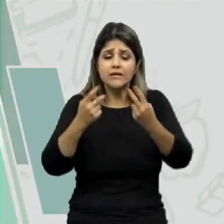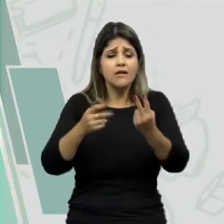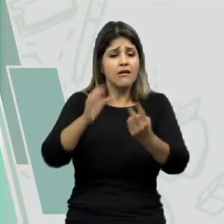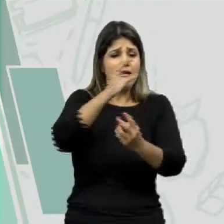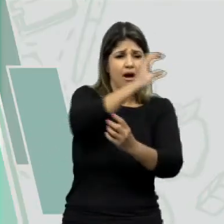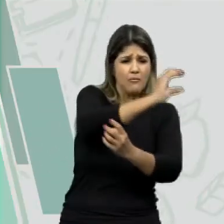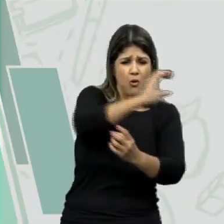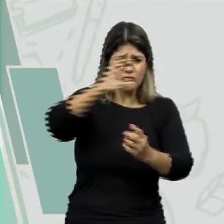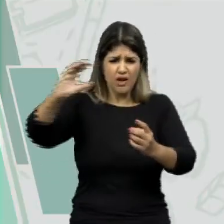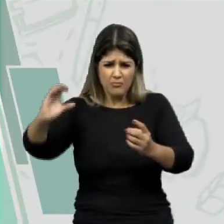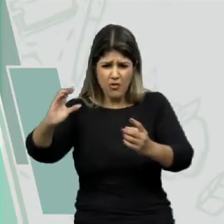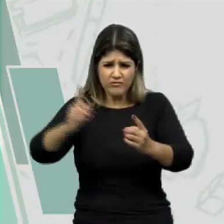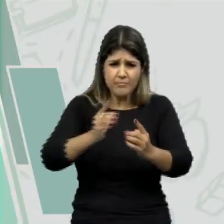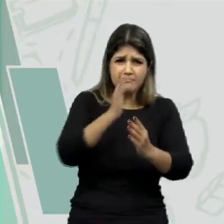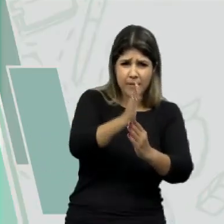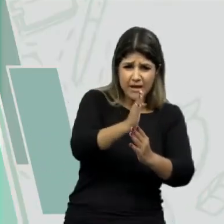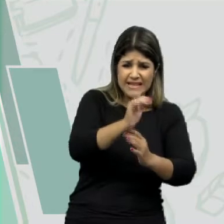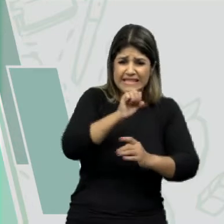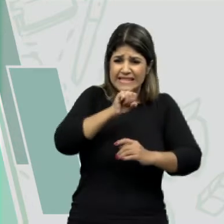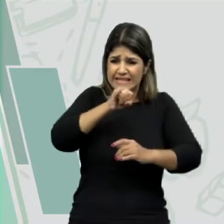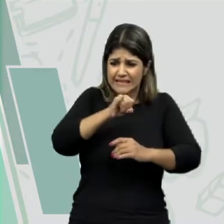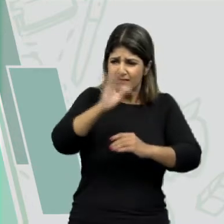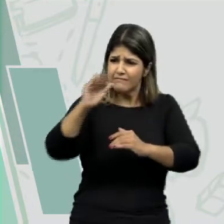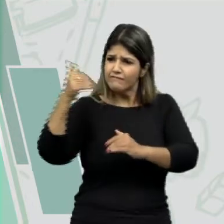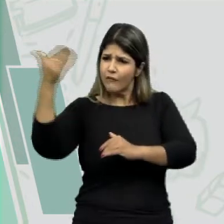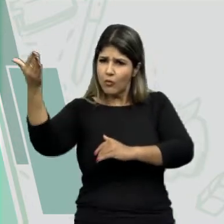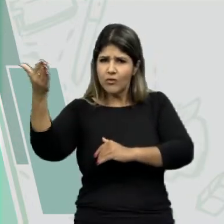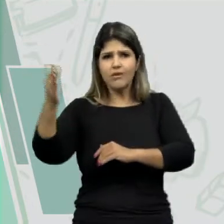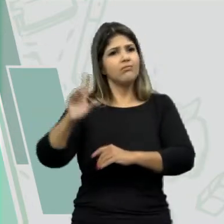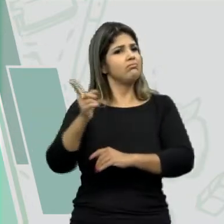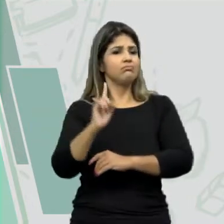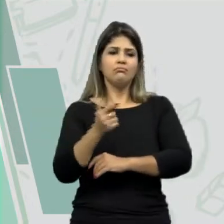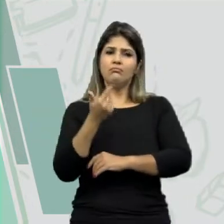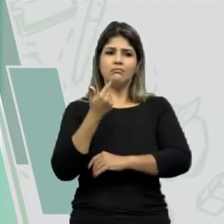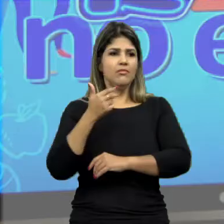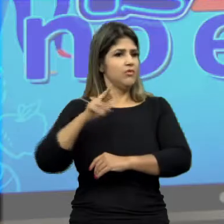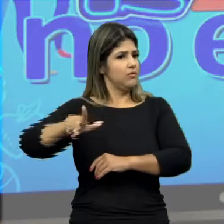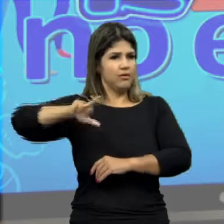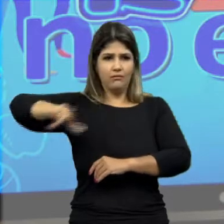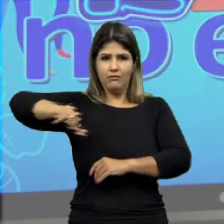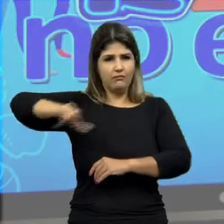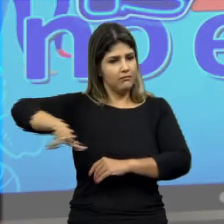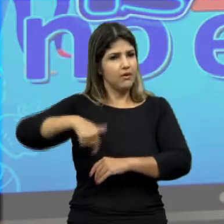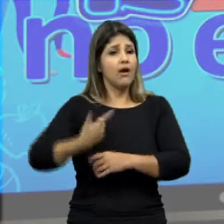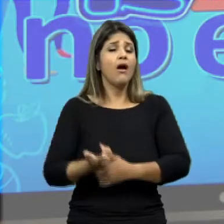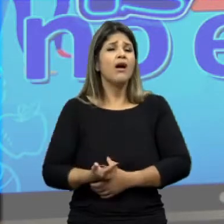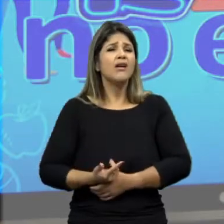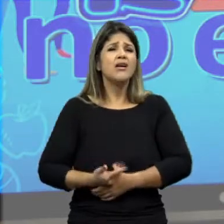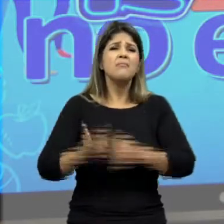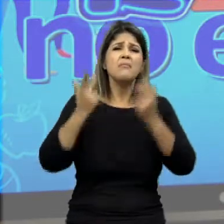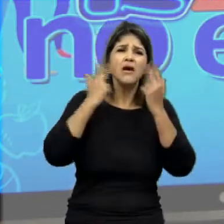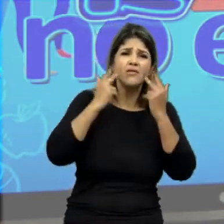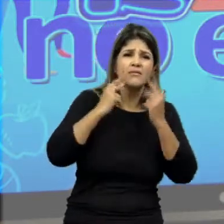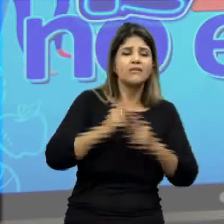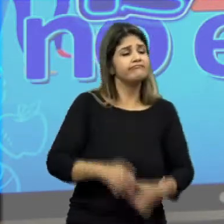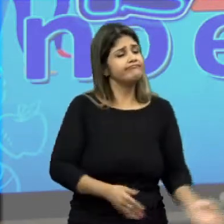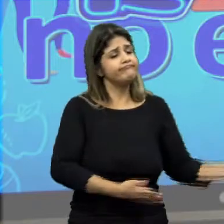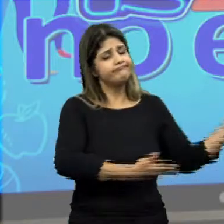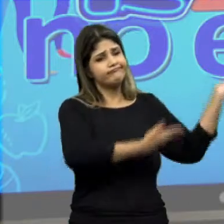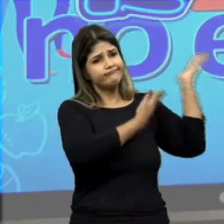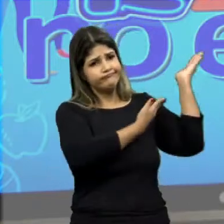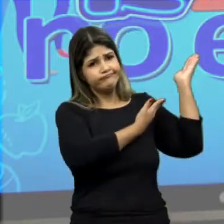entre dois carbonos. Se estiver ali na extremidade, não é heteroátomo, tudo bem? Os heteroátomos mais comuns são